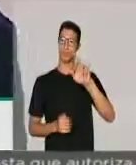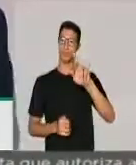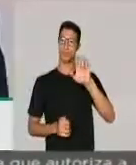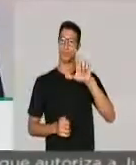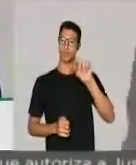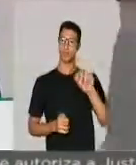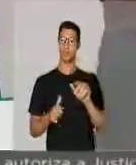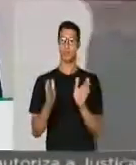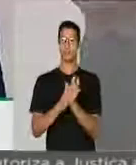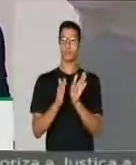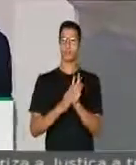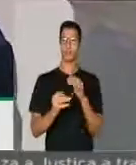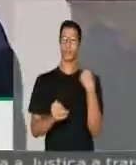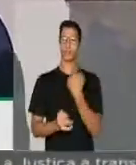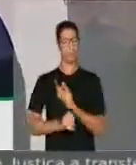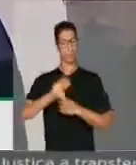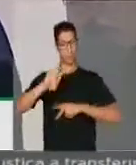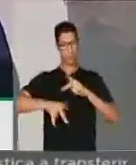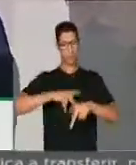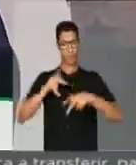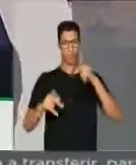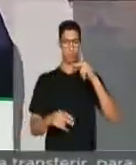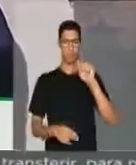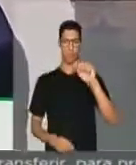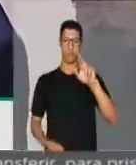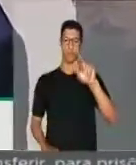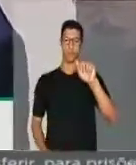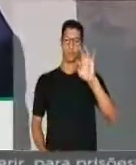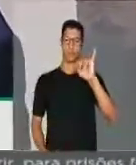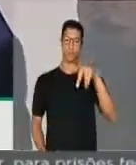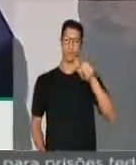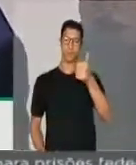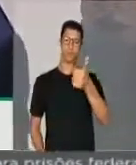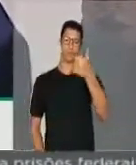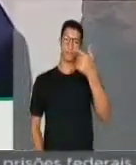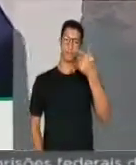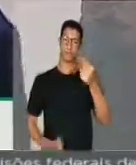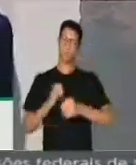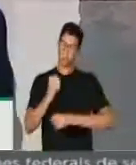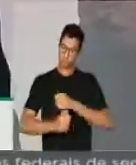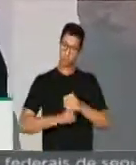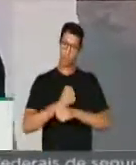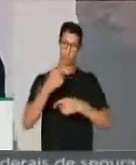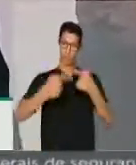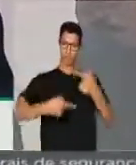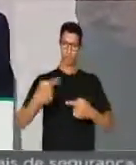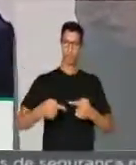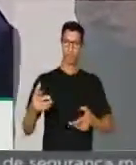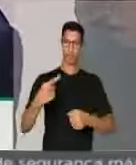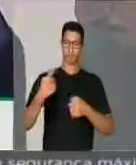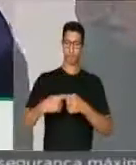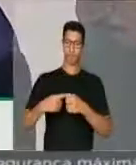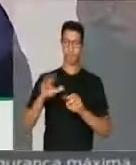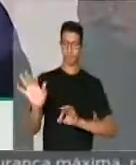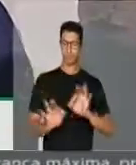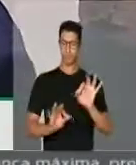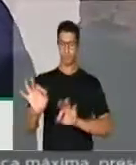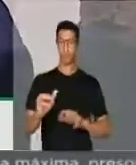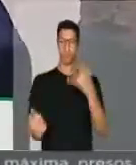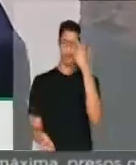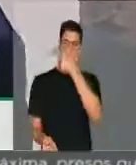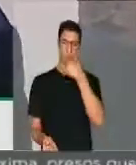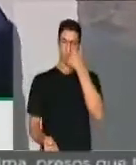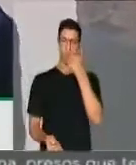prefeito, parabéns a todo o povo de Paratinga, por 120 anos, pela emancipação, a cidade que está ficando organizada,